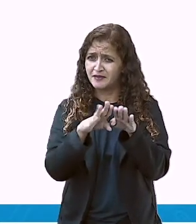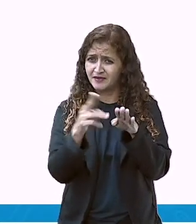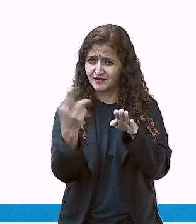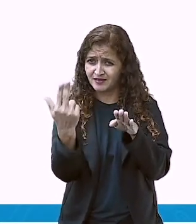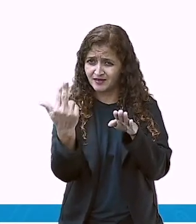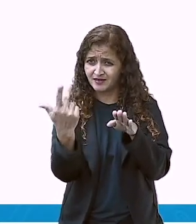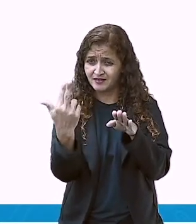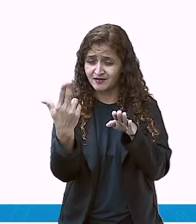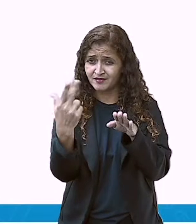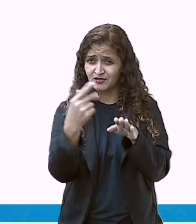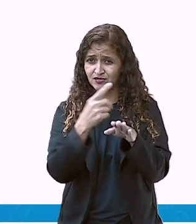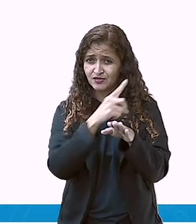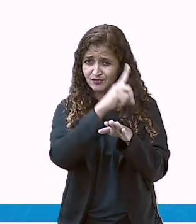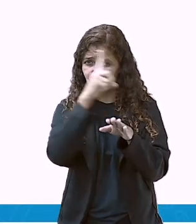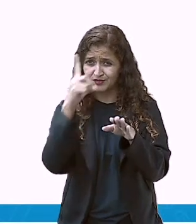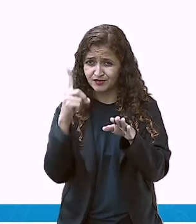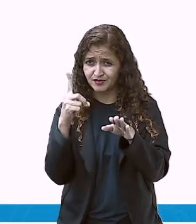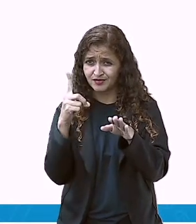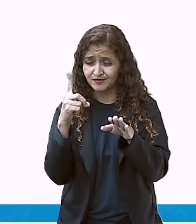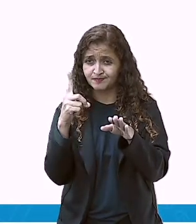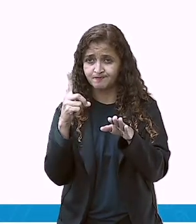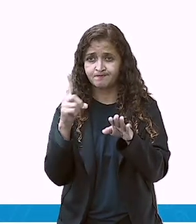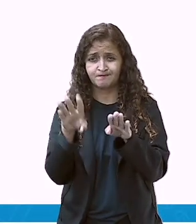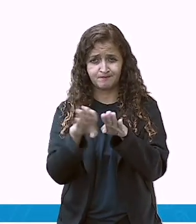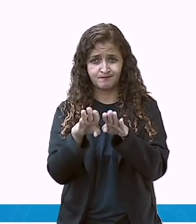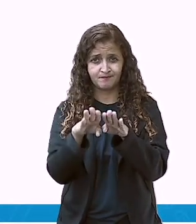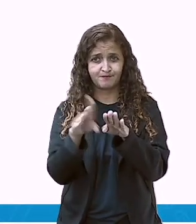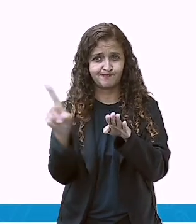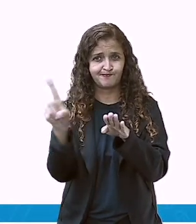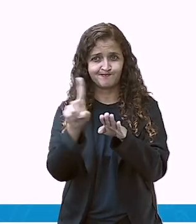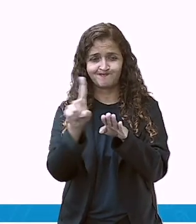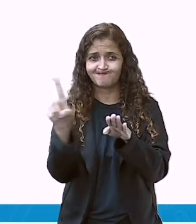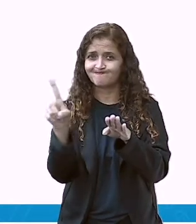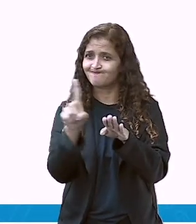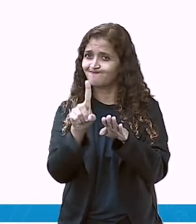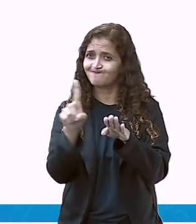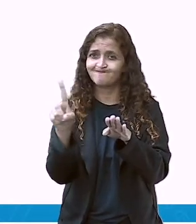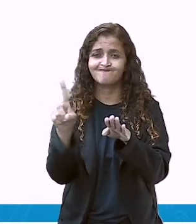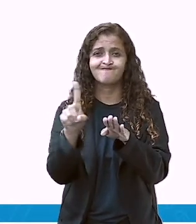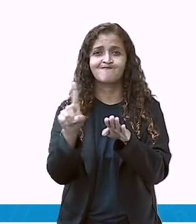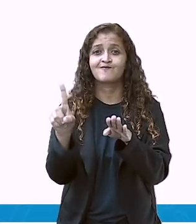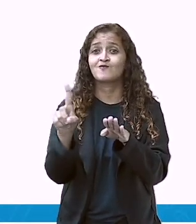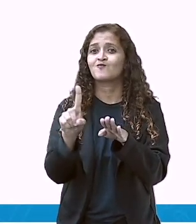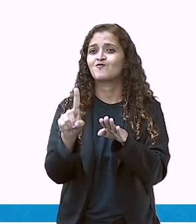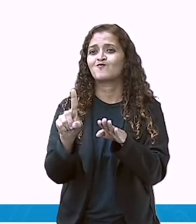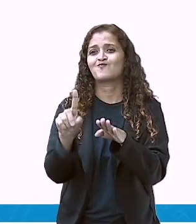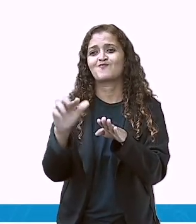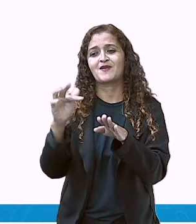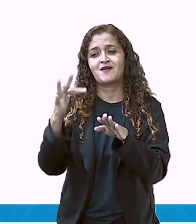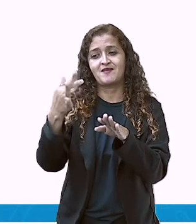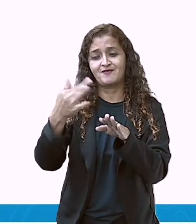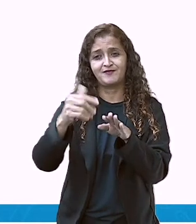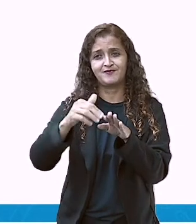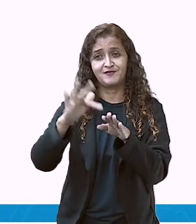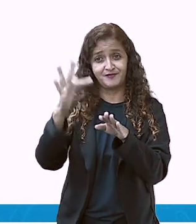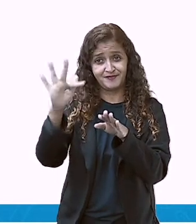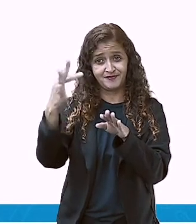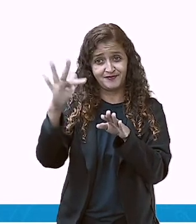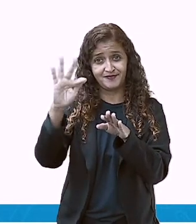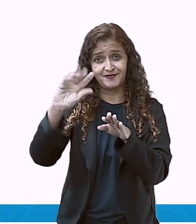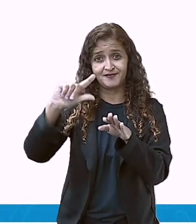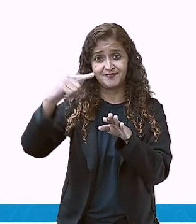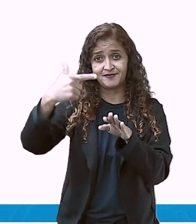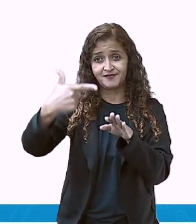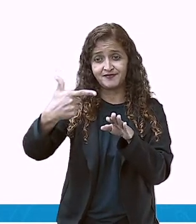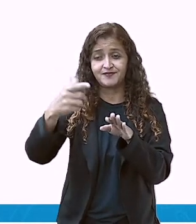temos a mesma quantidade de dias que o mês de janeiro? Não. Mês de fevereiro, nós temos vinte e oito dias.